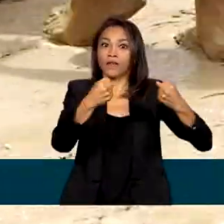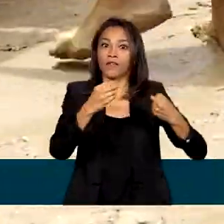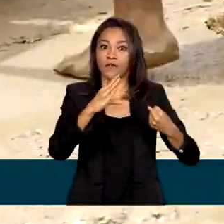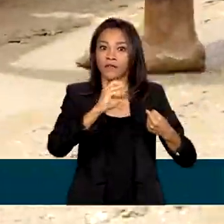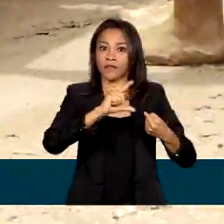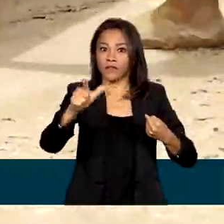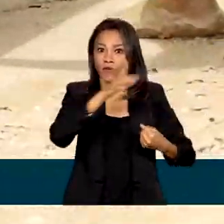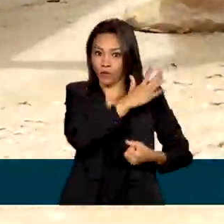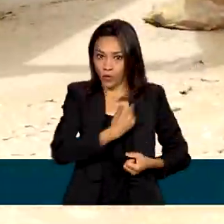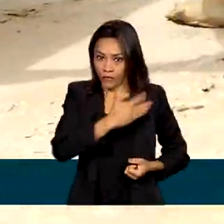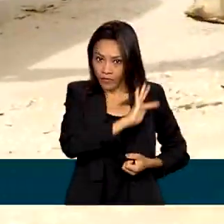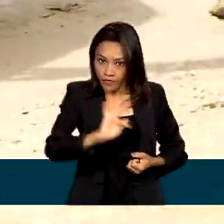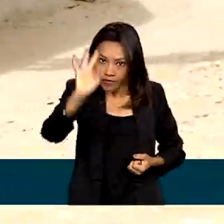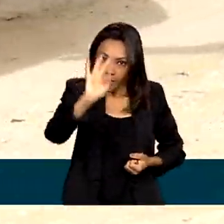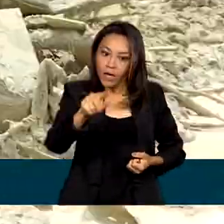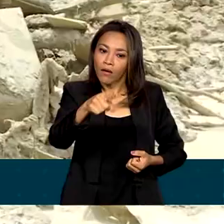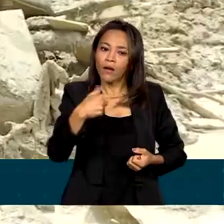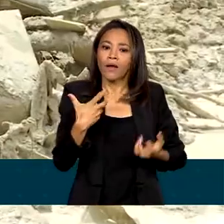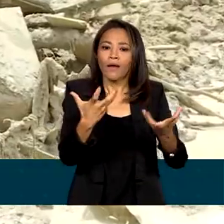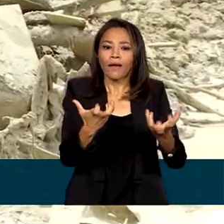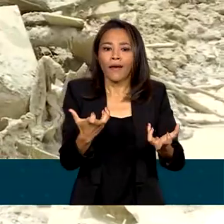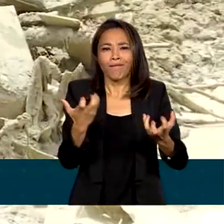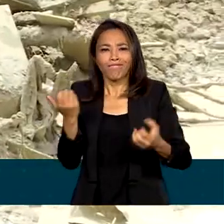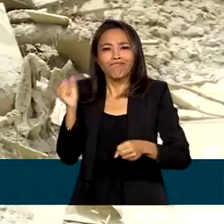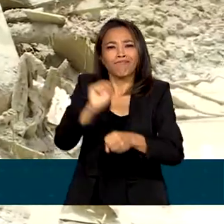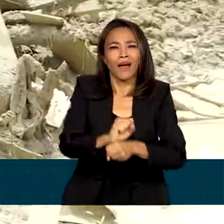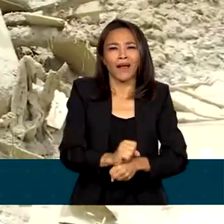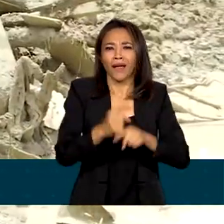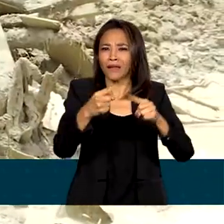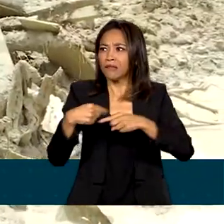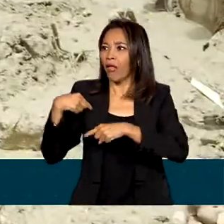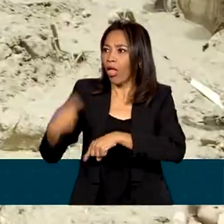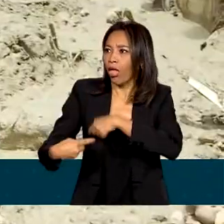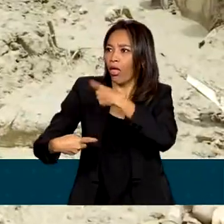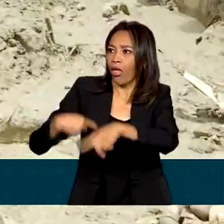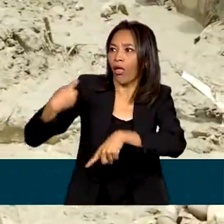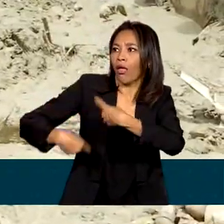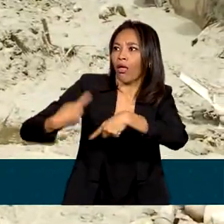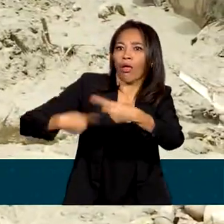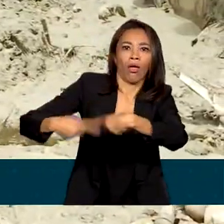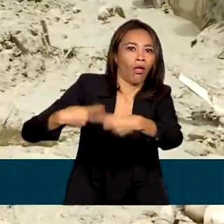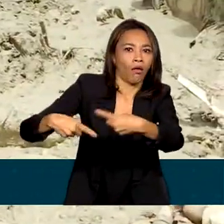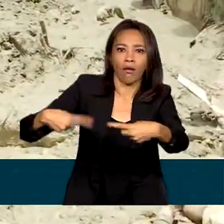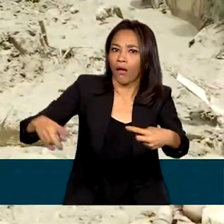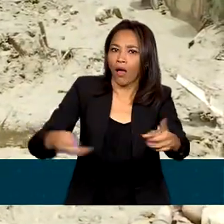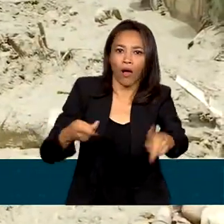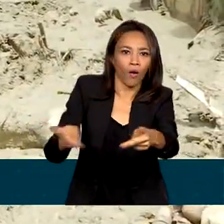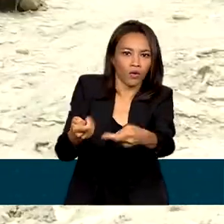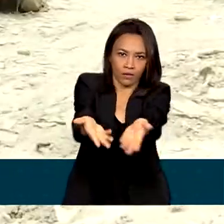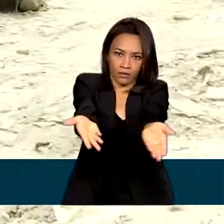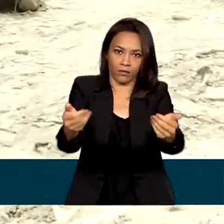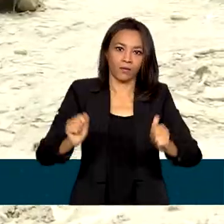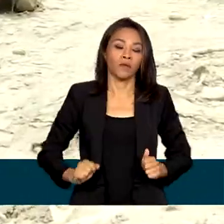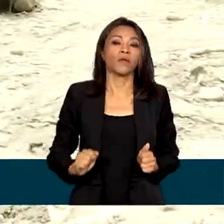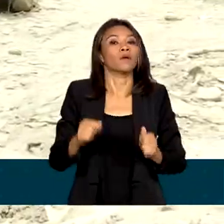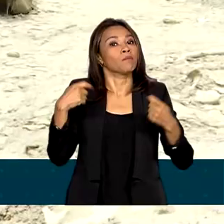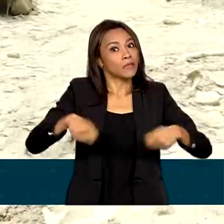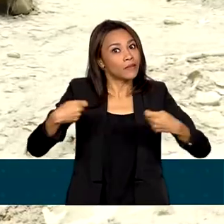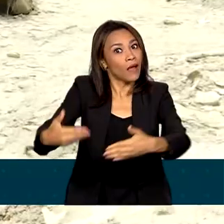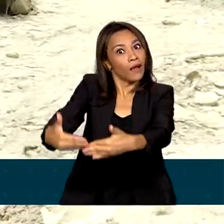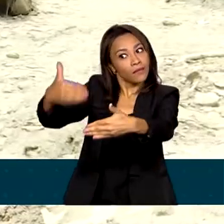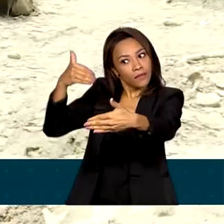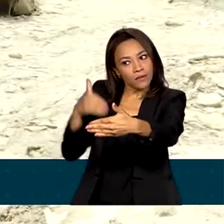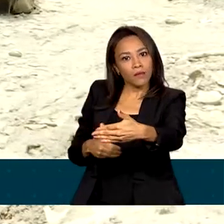por minimizar os danos, quer dar uma freada nesse círculo vicioso. Para isso, segundo o órgão, é preciso antecipar a